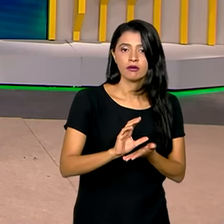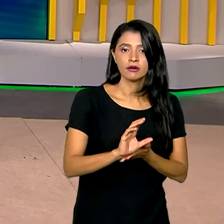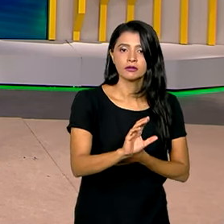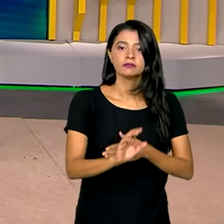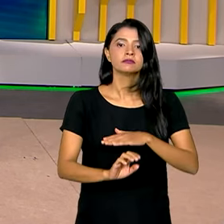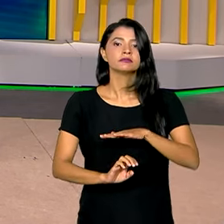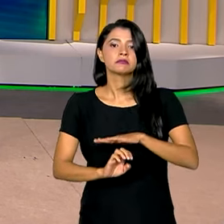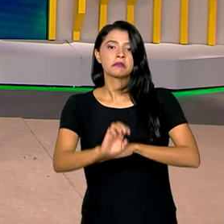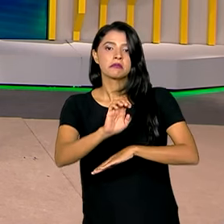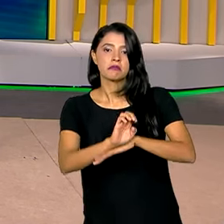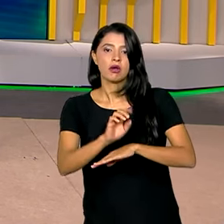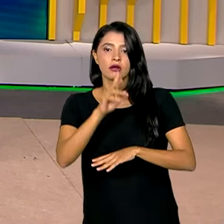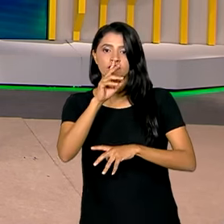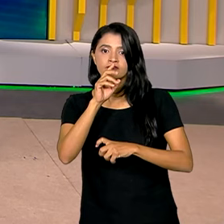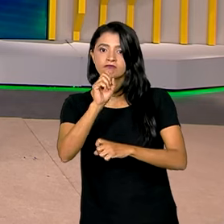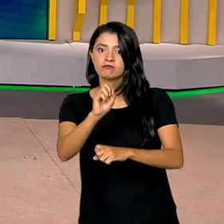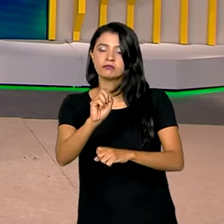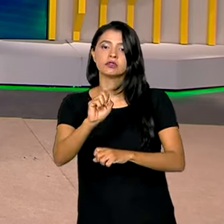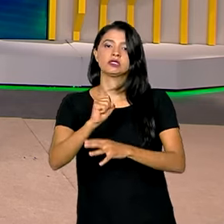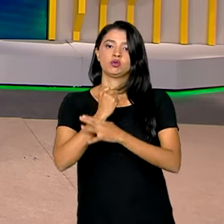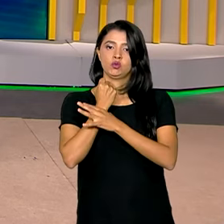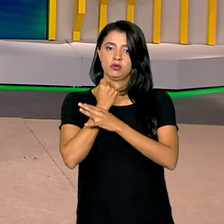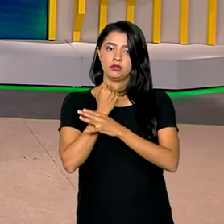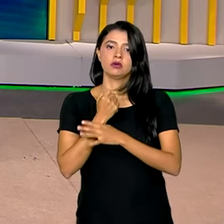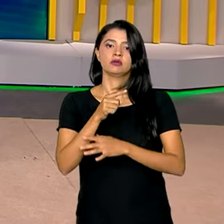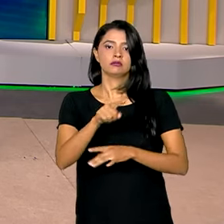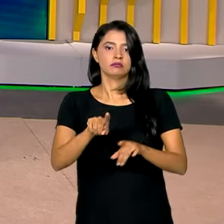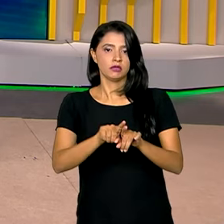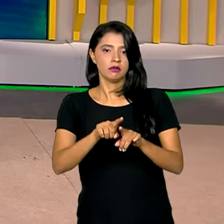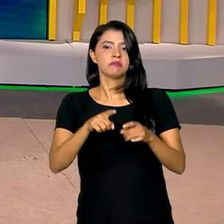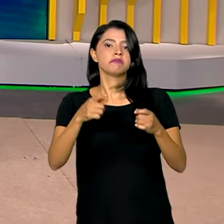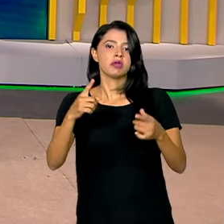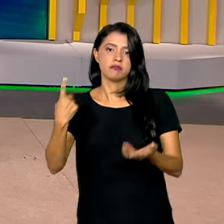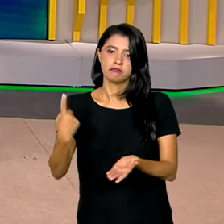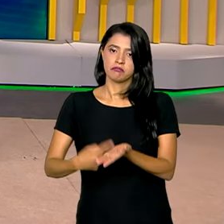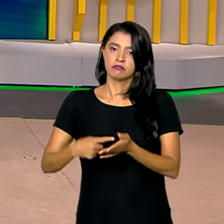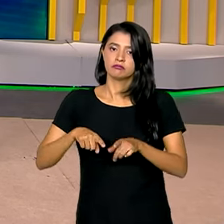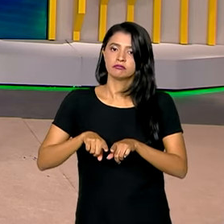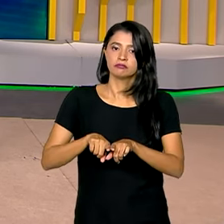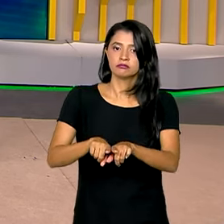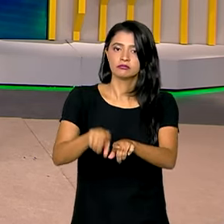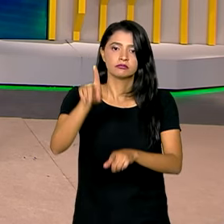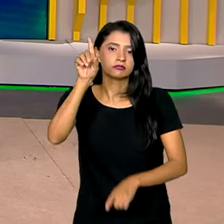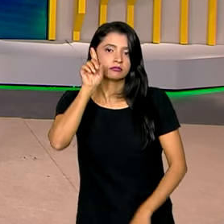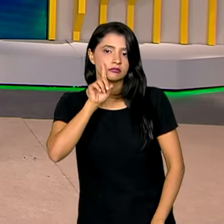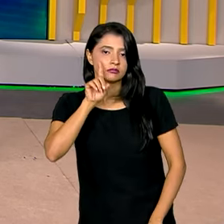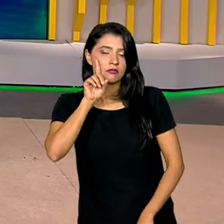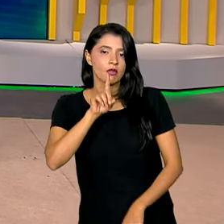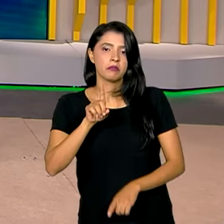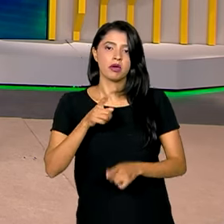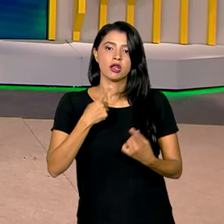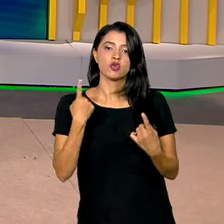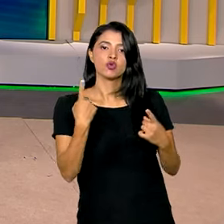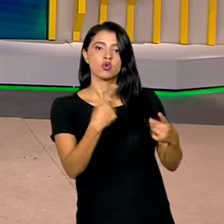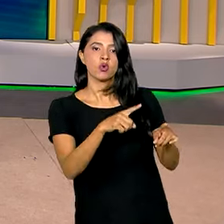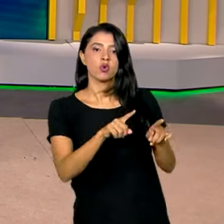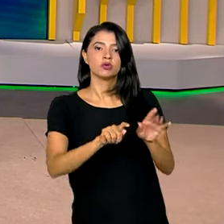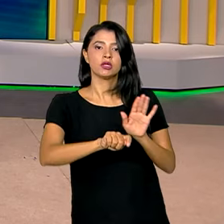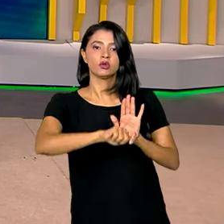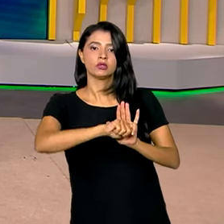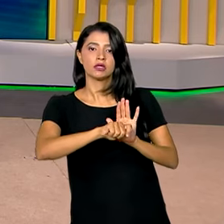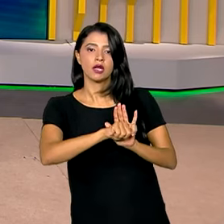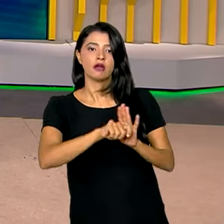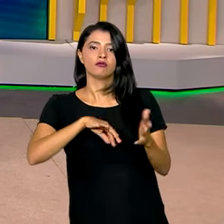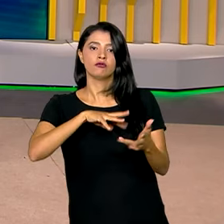para fortalecer a segurança pública. A pasta ainda firmou uma parceria com os Estados Unidos para combater o tráfico